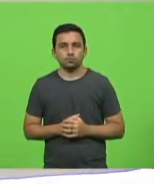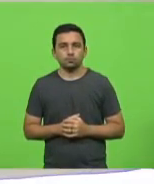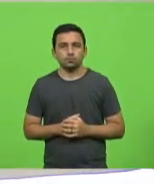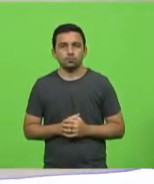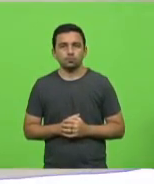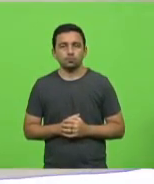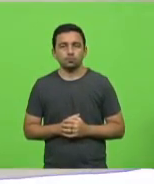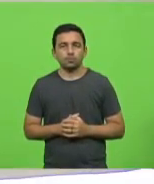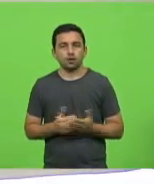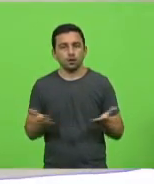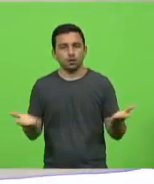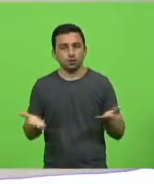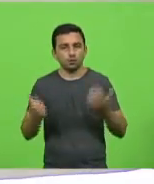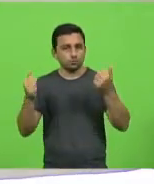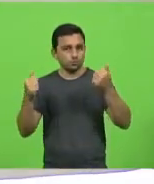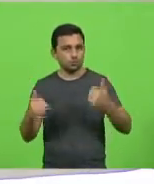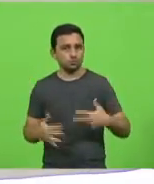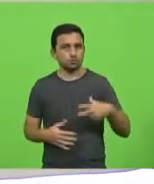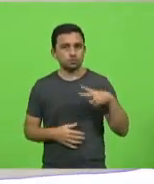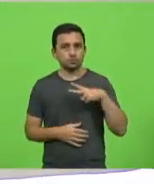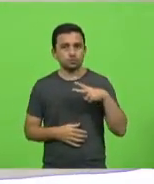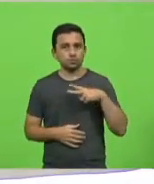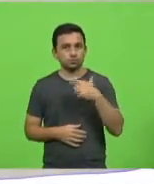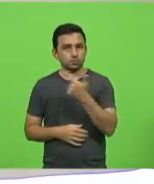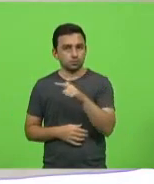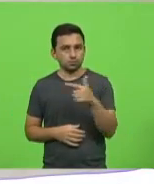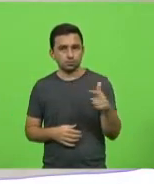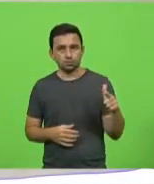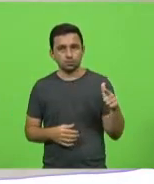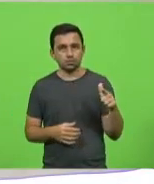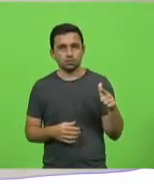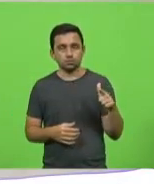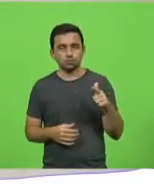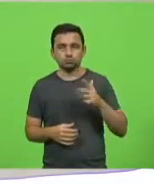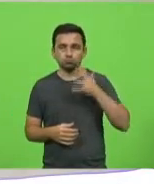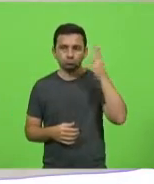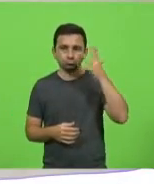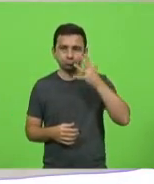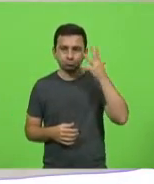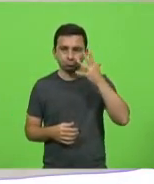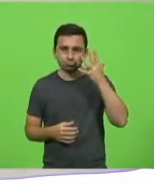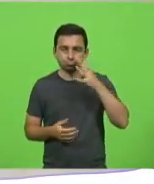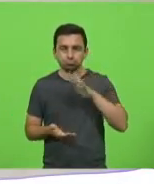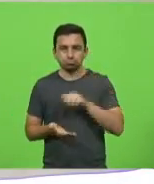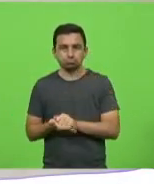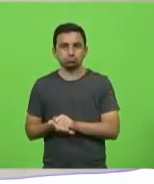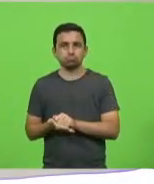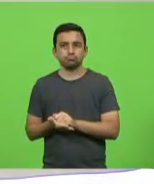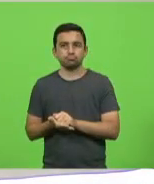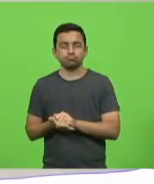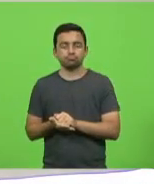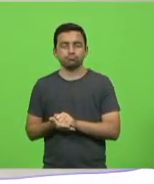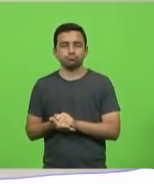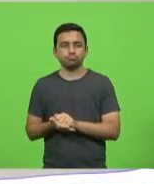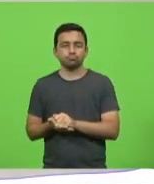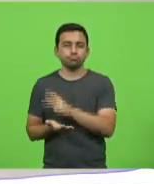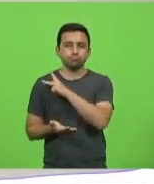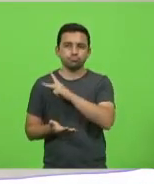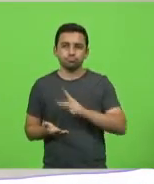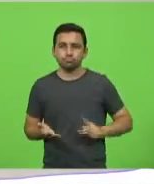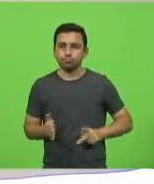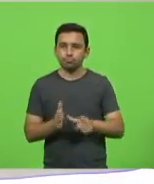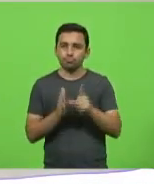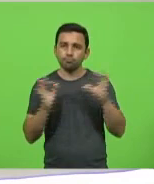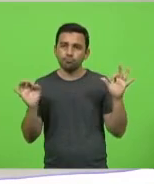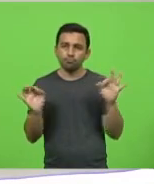Entraremos em explicações pessoais, mas não tendo nenhum orador escrito. Essa presidência, antes de